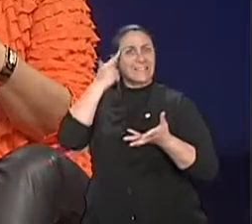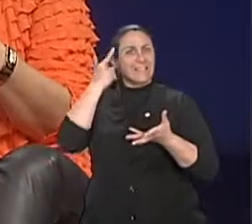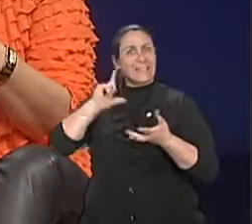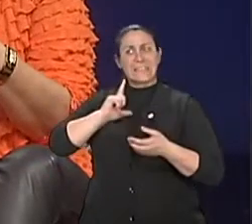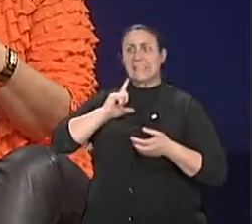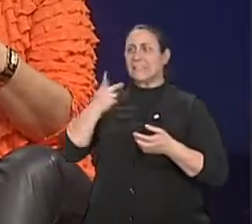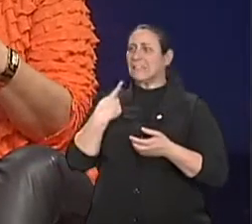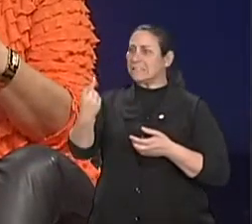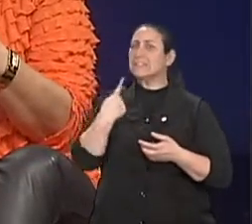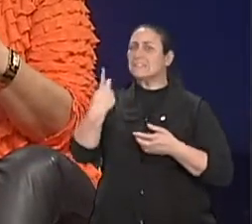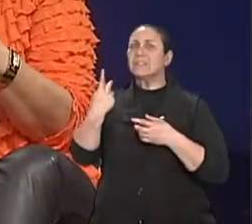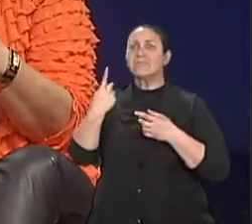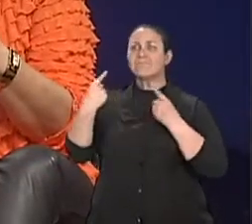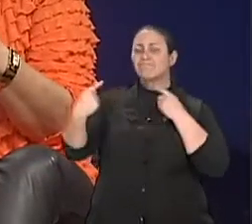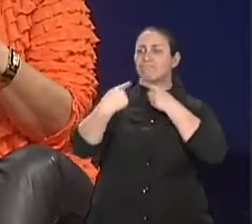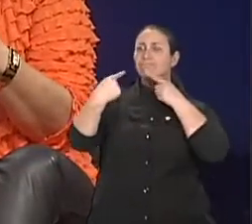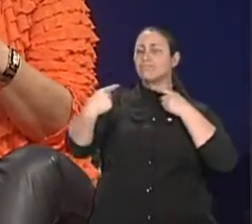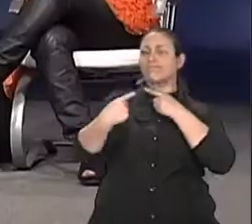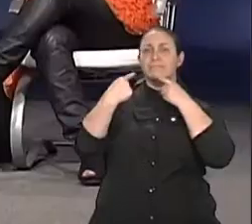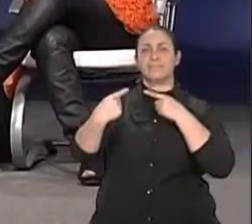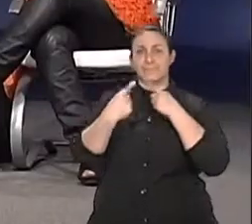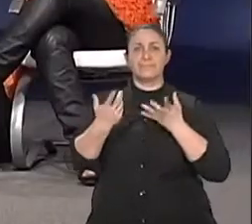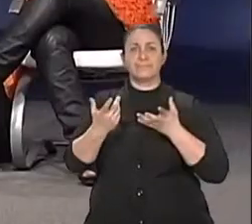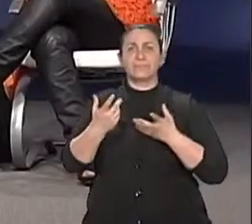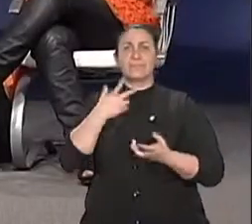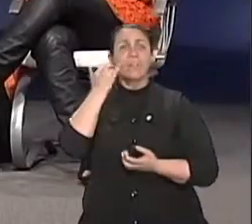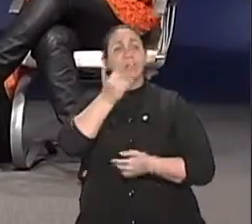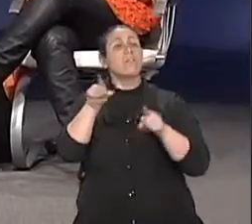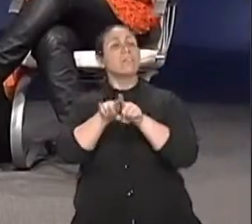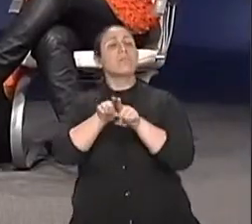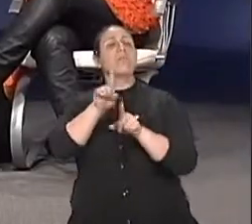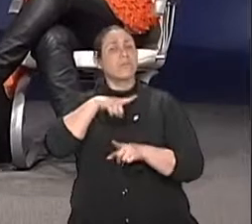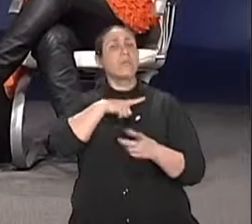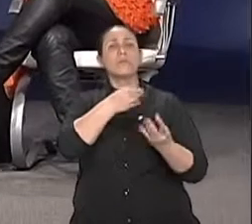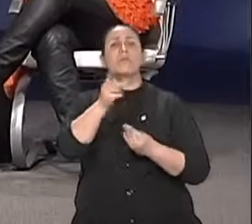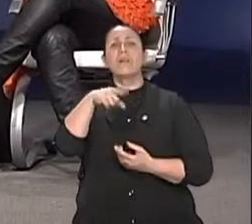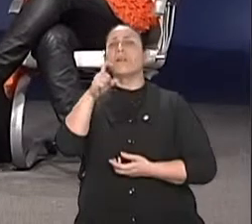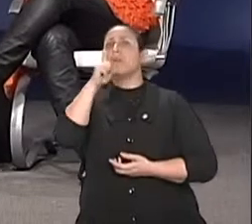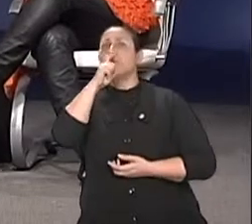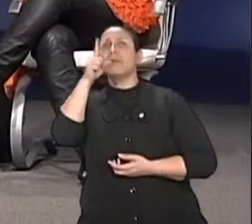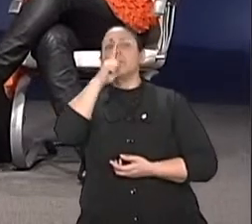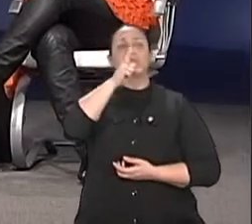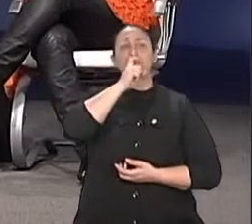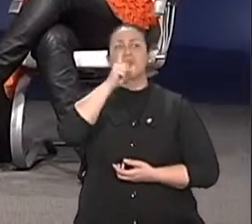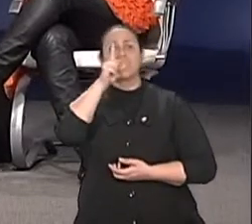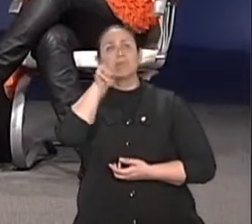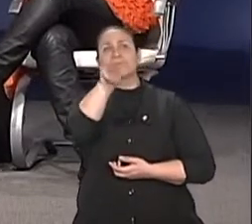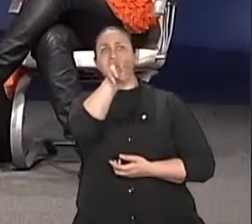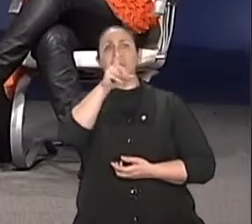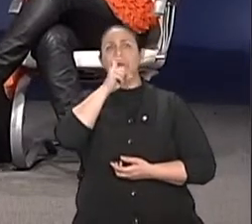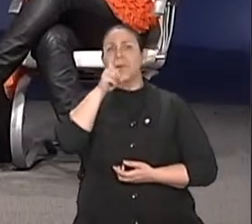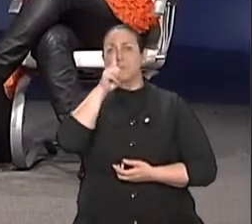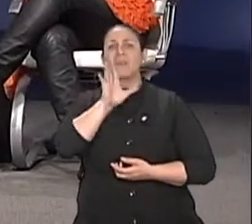uma das coisas é quando se chamam de pai e mãe. Ah, bai, isso aí você já... O a mãe, o pai, a mãe. Mas ali não tem pai e mãe, ali tem